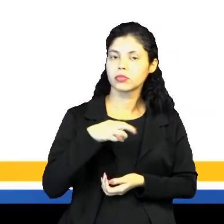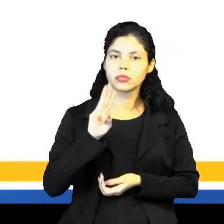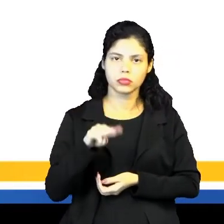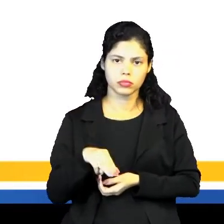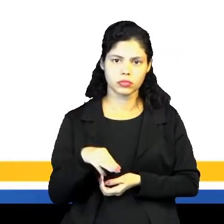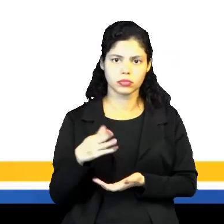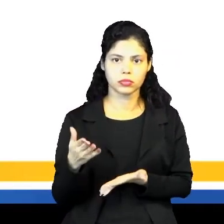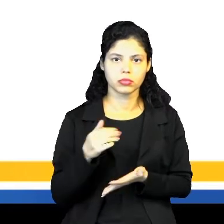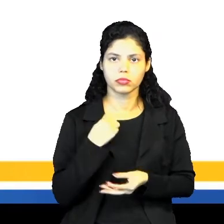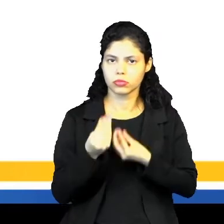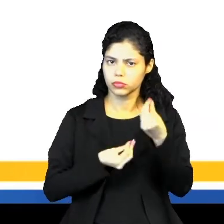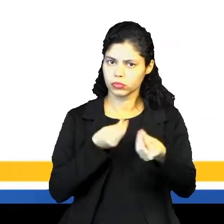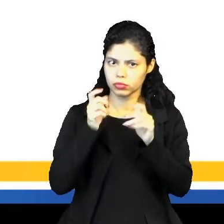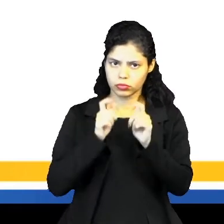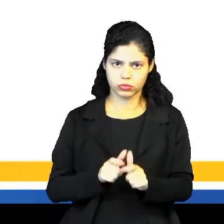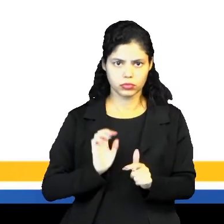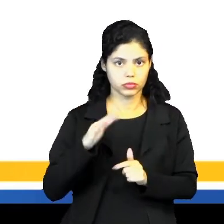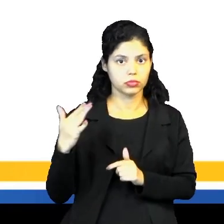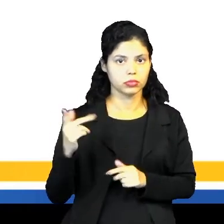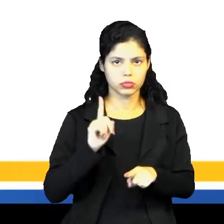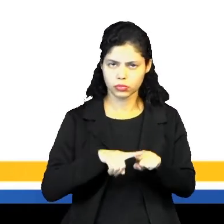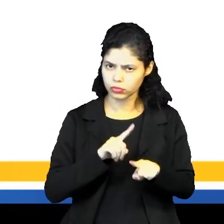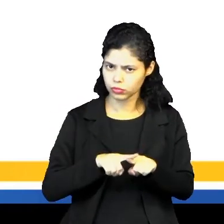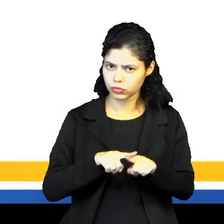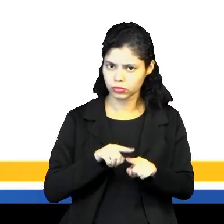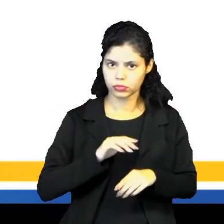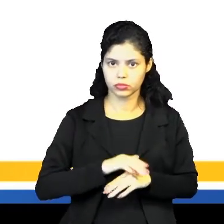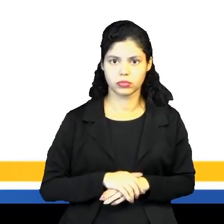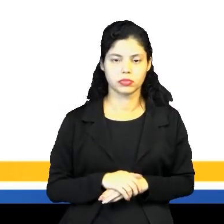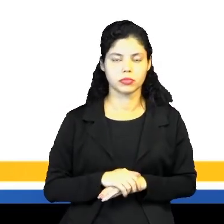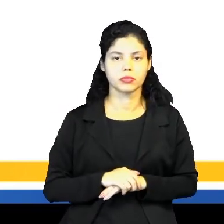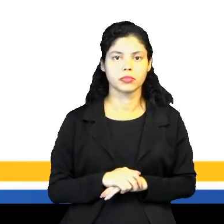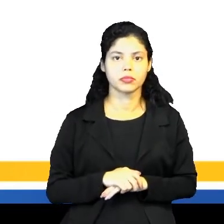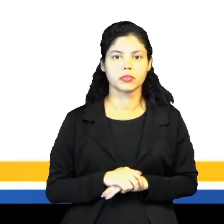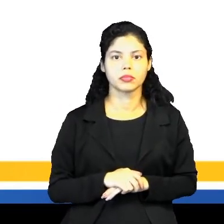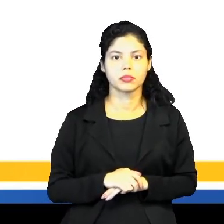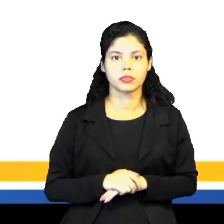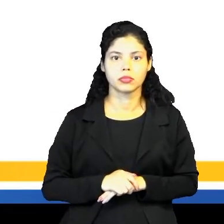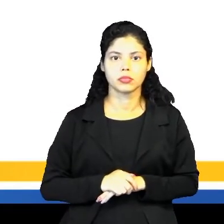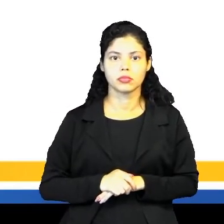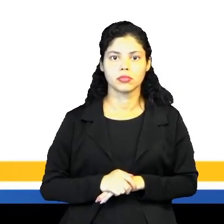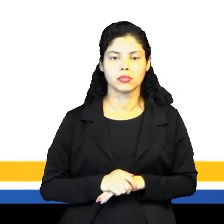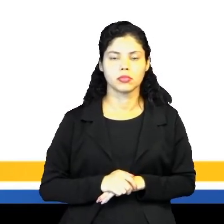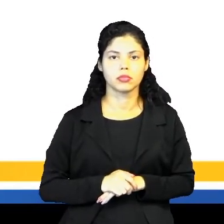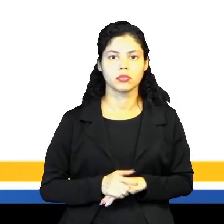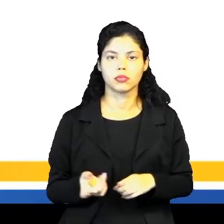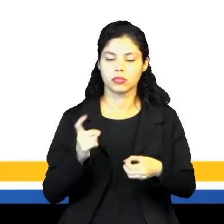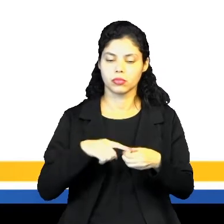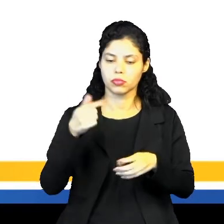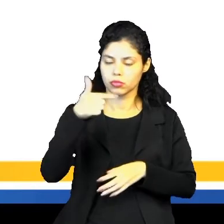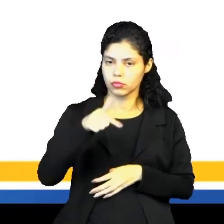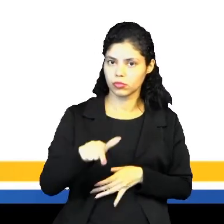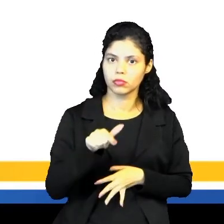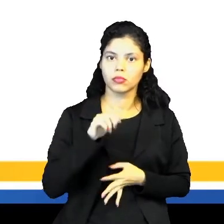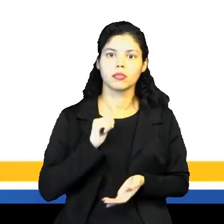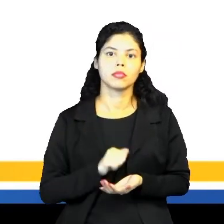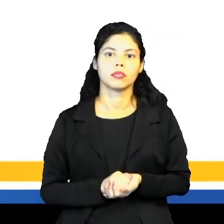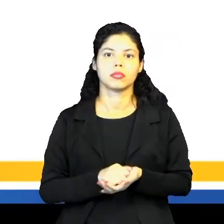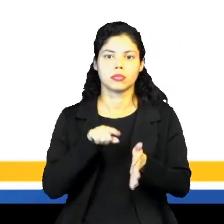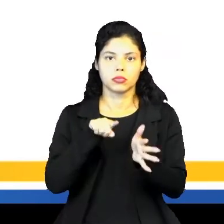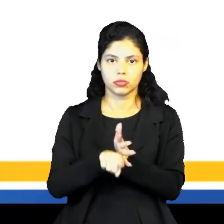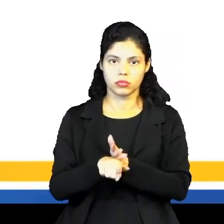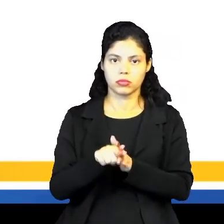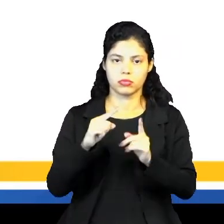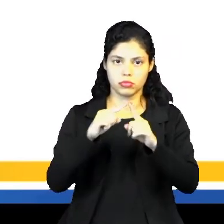quem, como, de onde, o quando e por quê, né? E aí nós voltamos novamente, né? Nessa questão da